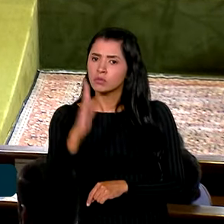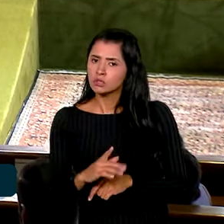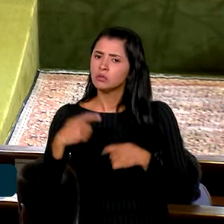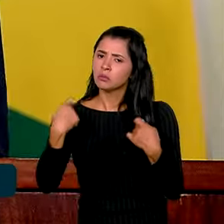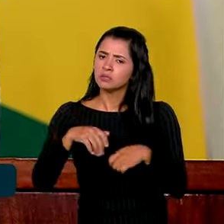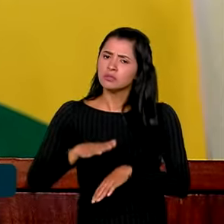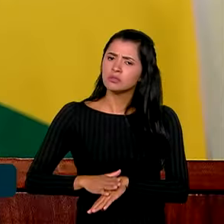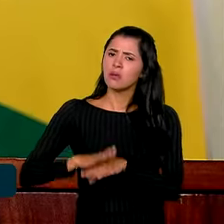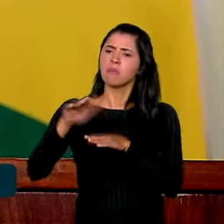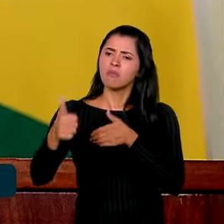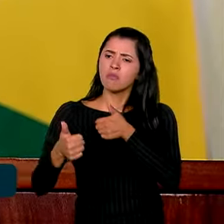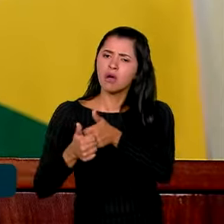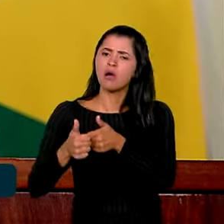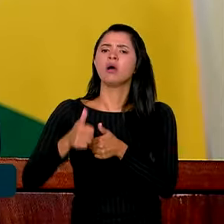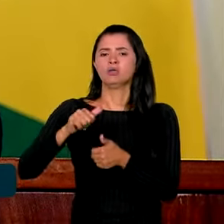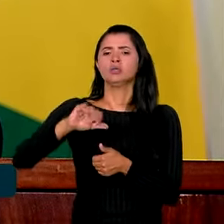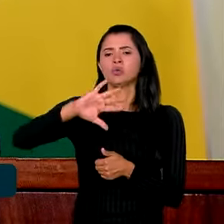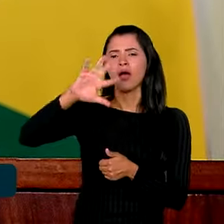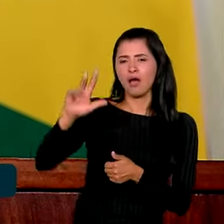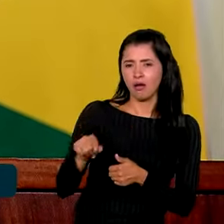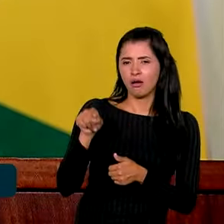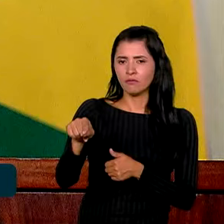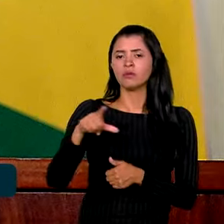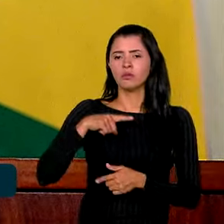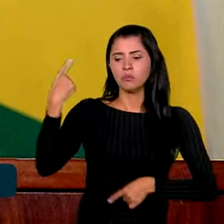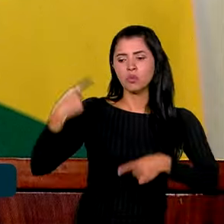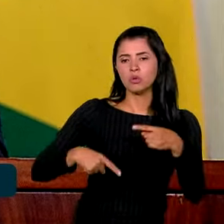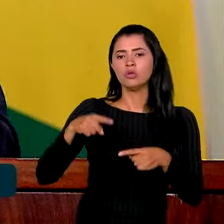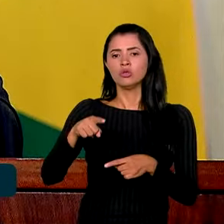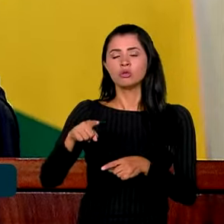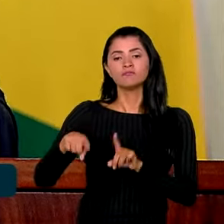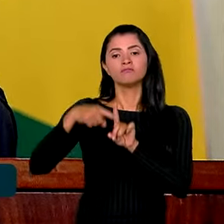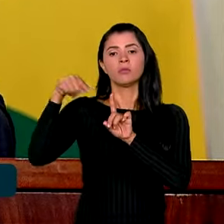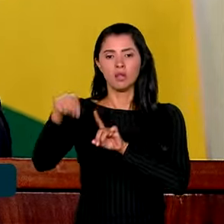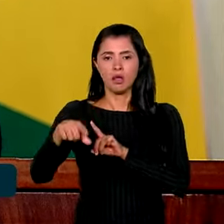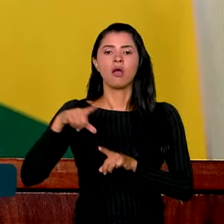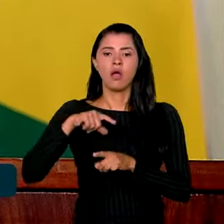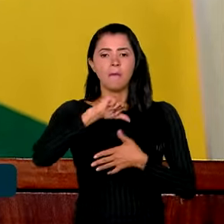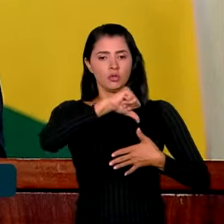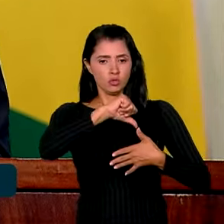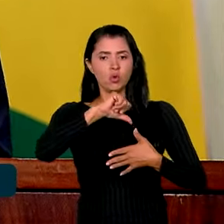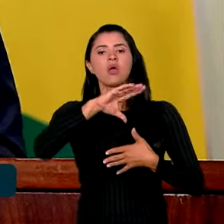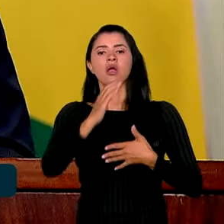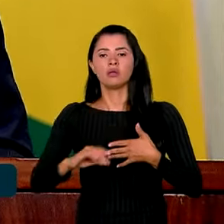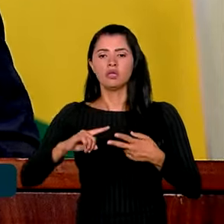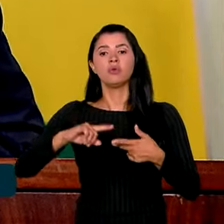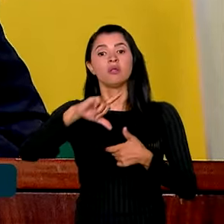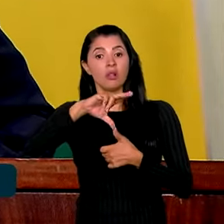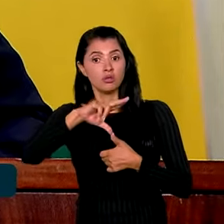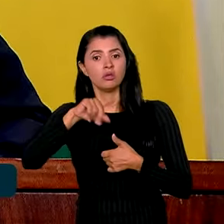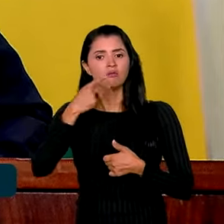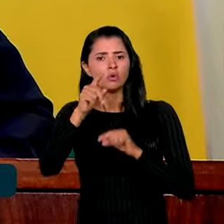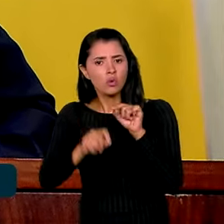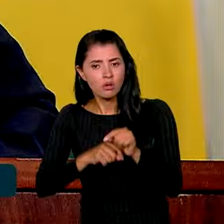aproximar ainda mais do continente africano e ter uma política ativa na América do Sul, Caribe e América Latina. Segundo